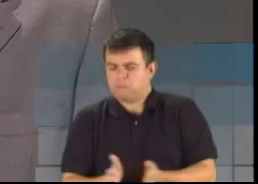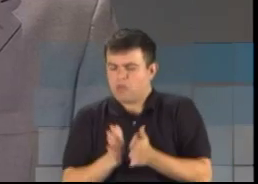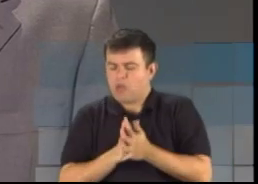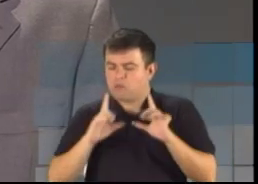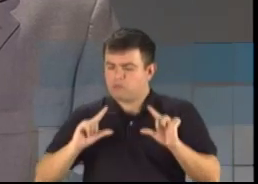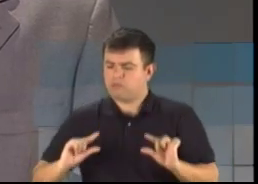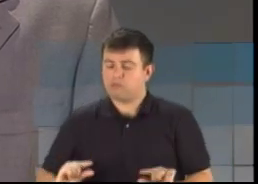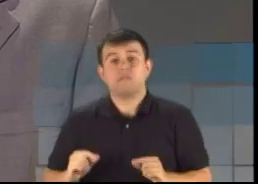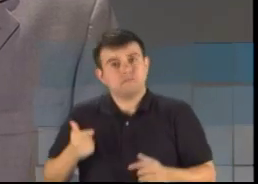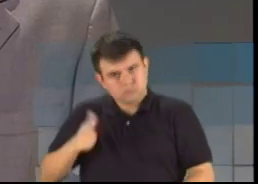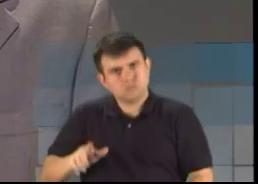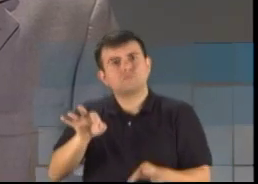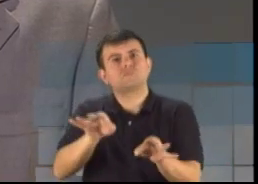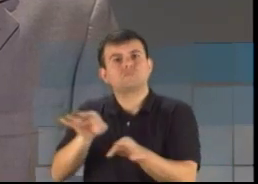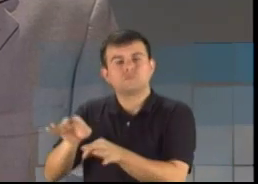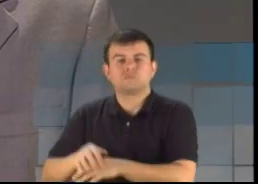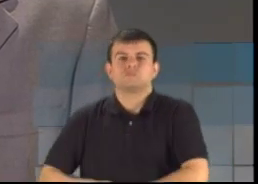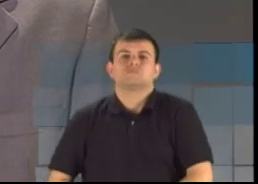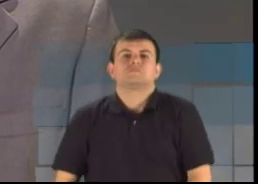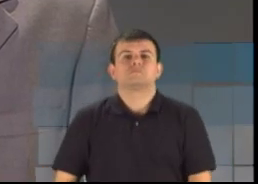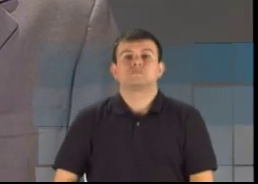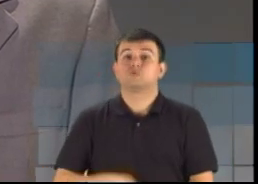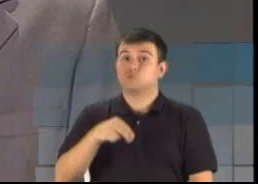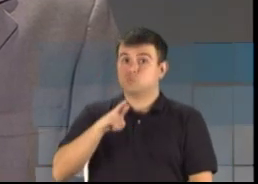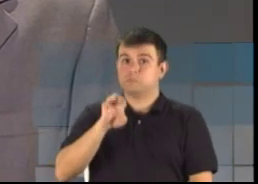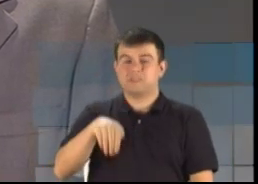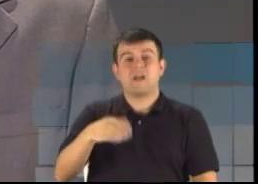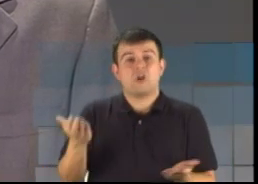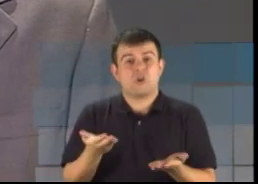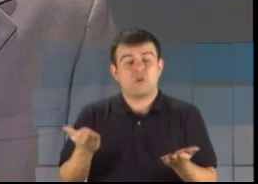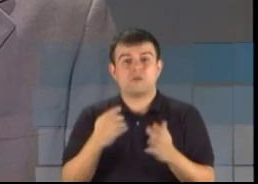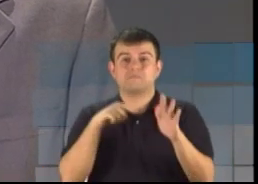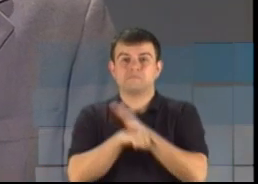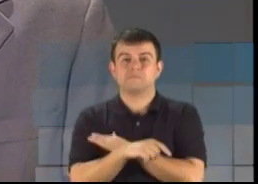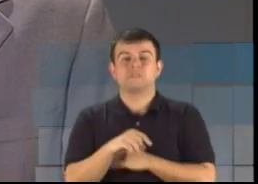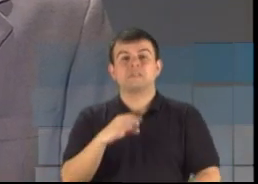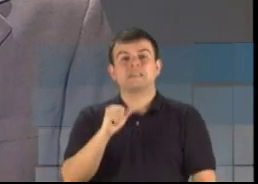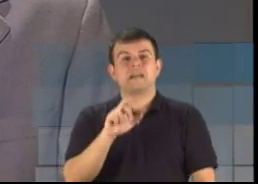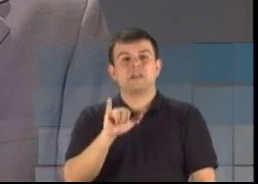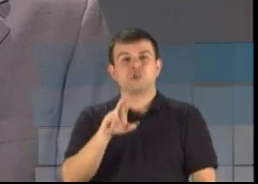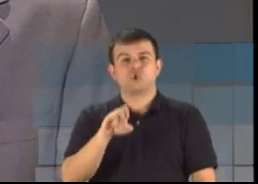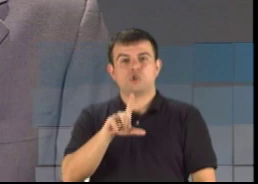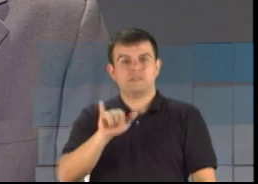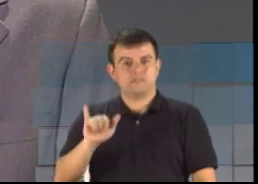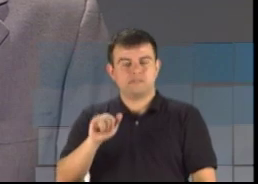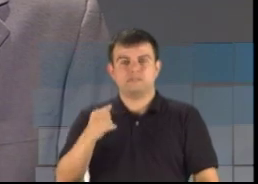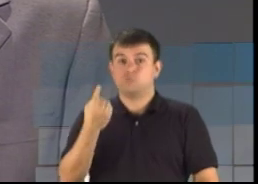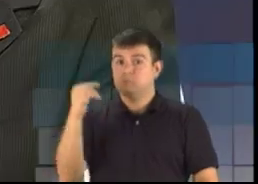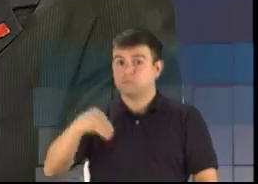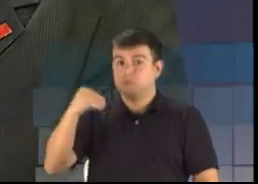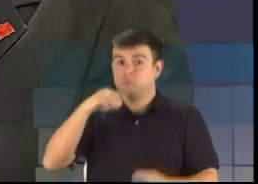Agora o candidato Nubem Medeiros pergunta para o candidato José Paulo Cairoli. Um minuto para a sua pergunta.